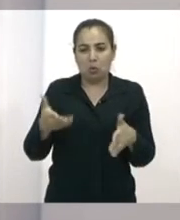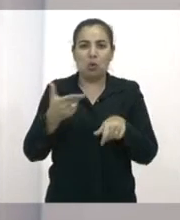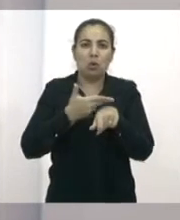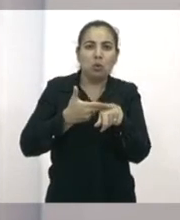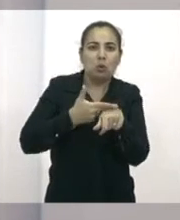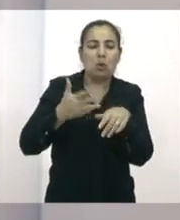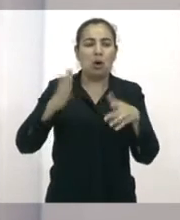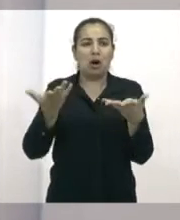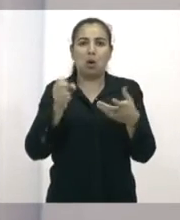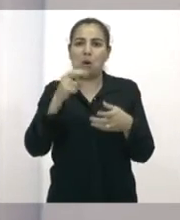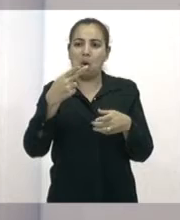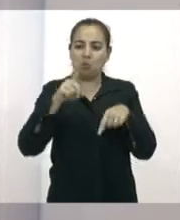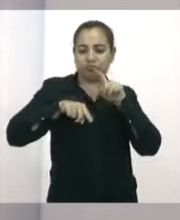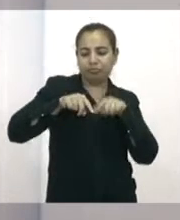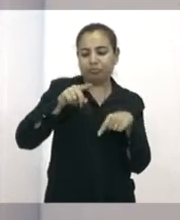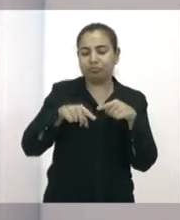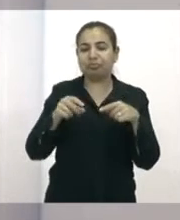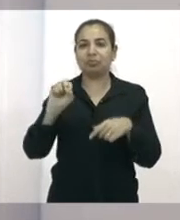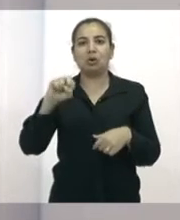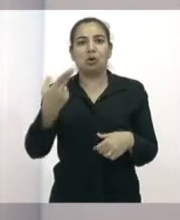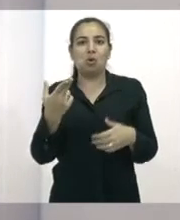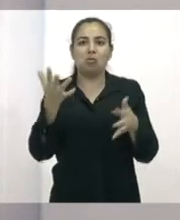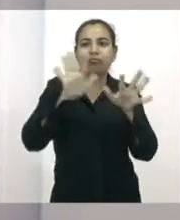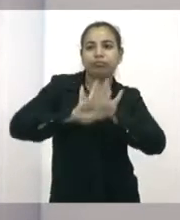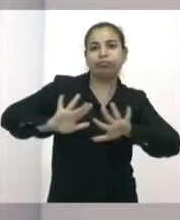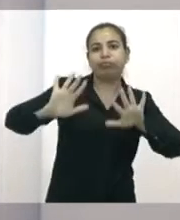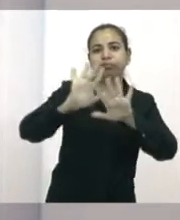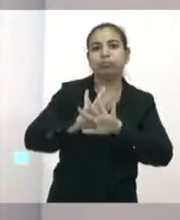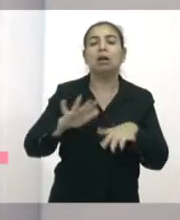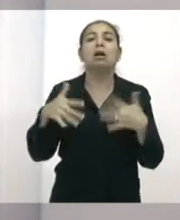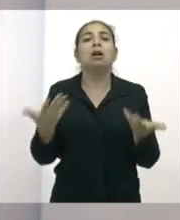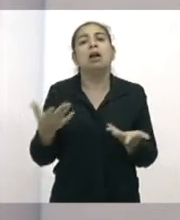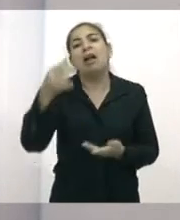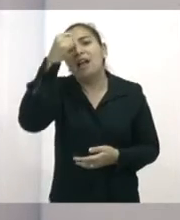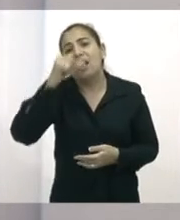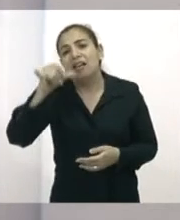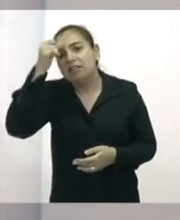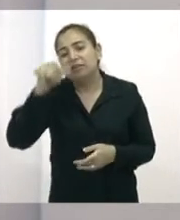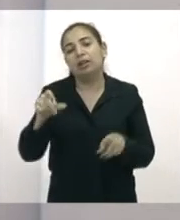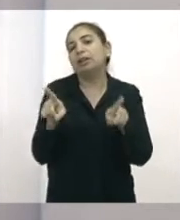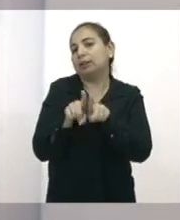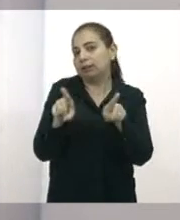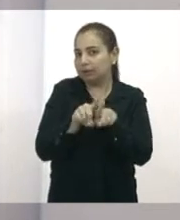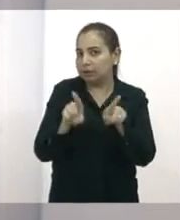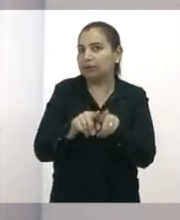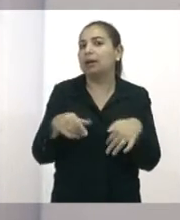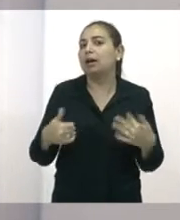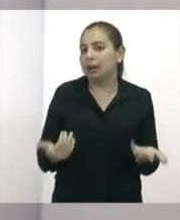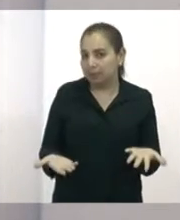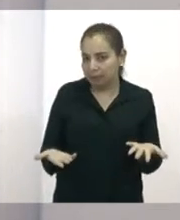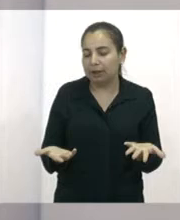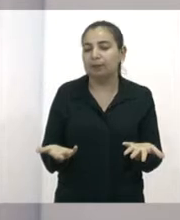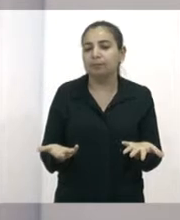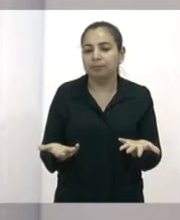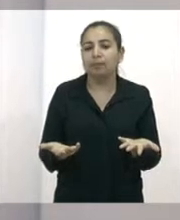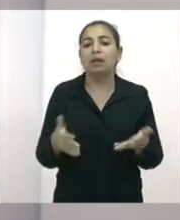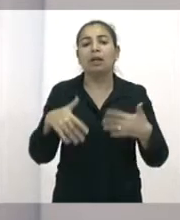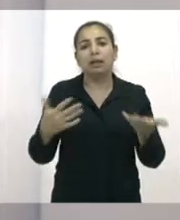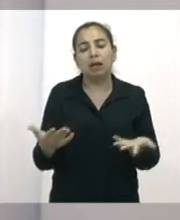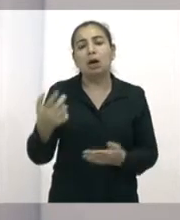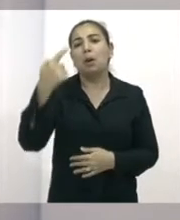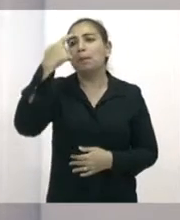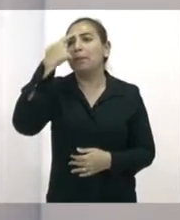inferiorizem as mulheres. E muitas vezes a gente vê isso acontecer sem que haja uma sanção. E é esse sentimento de